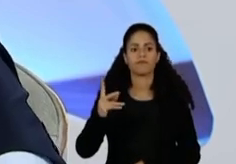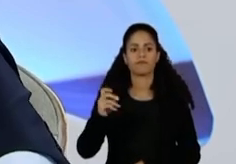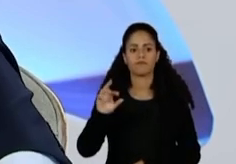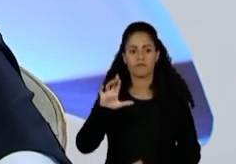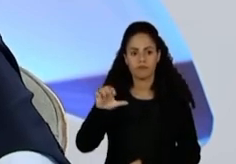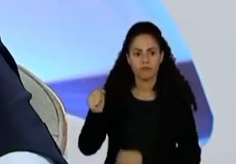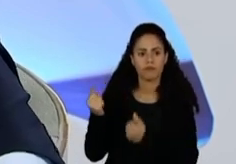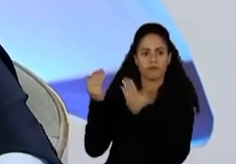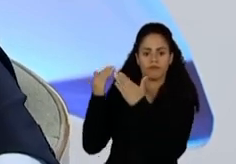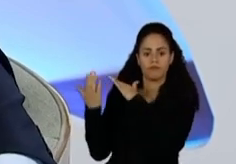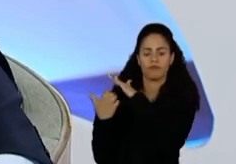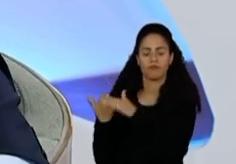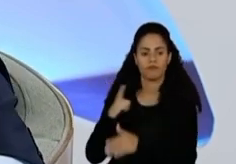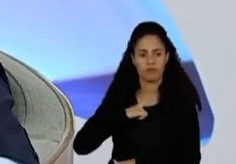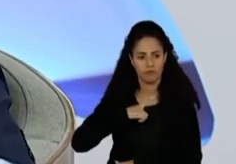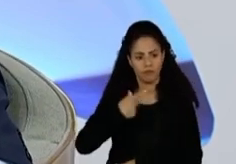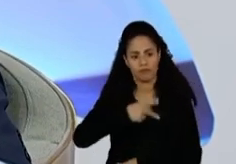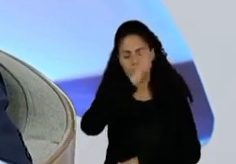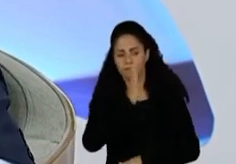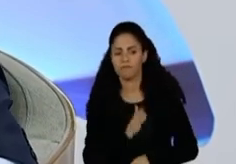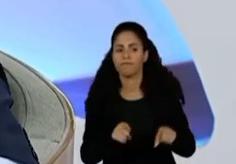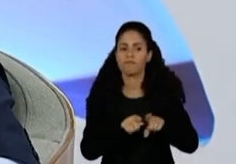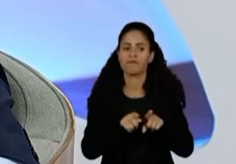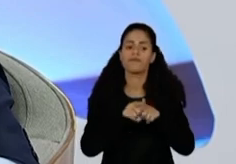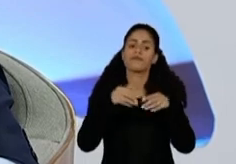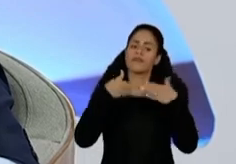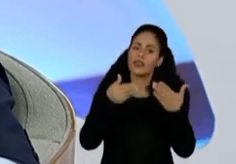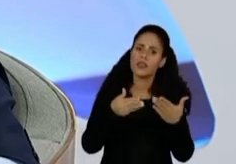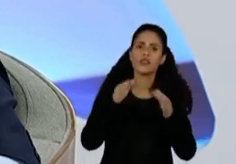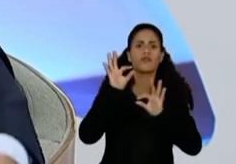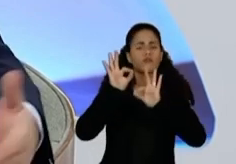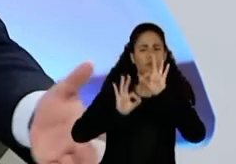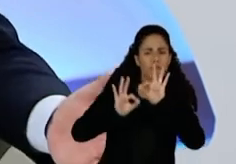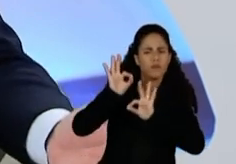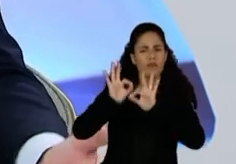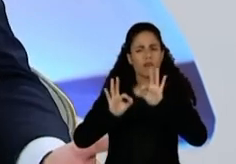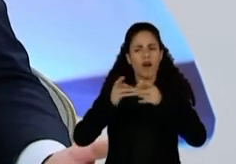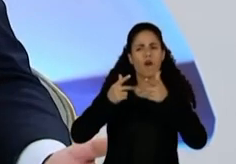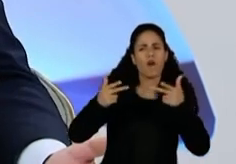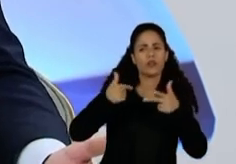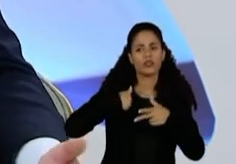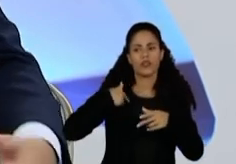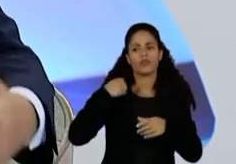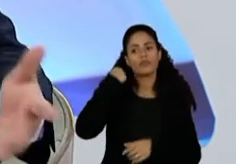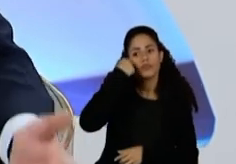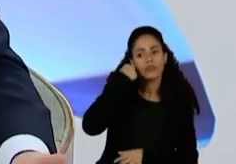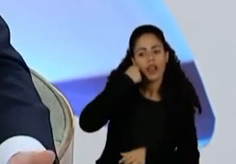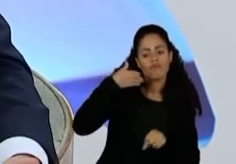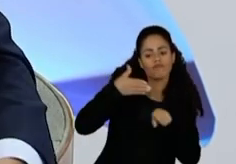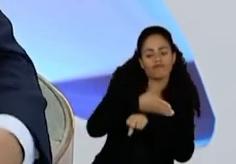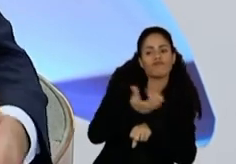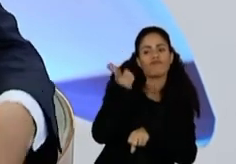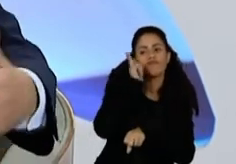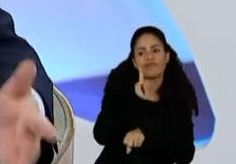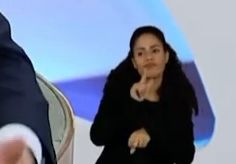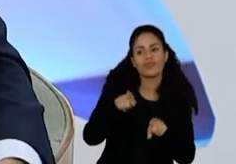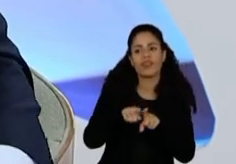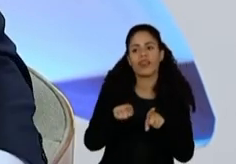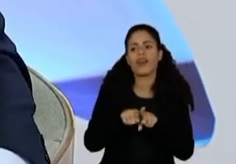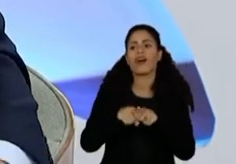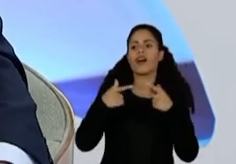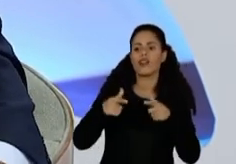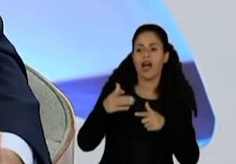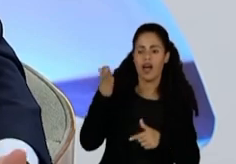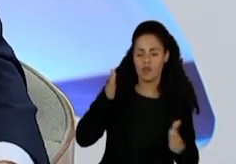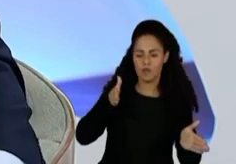ainda, do Brasil. E isso acabou projetando várias coisas até que eu cheguei ao Senado. E líder da oposição, na época, com o